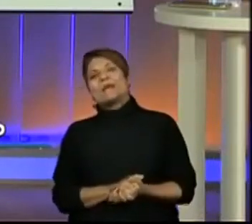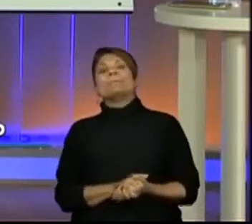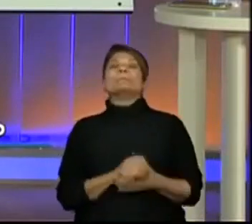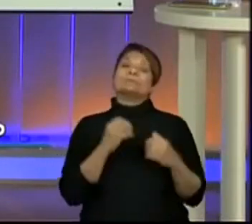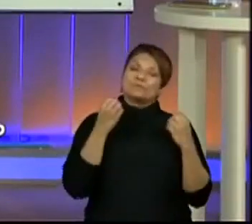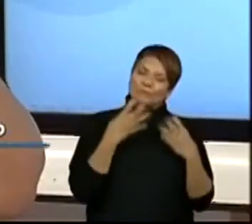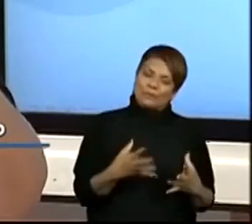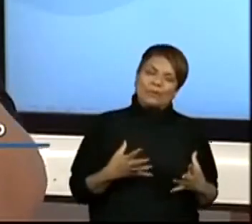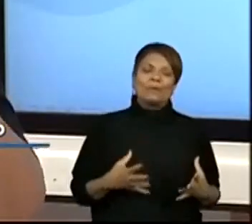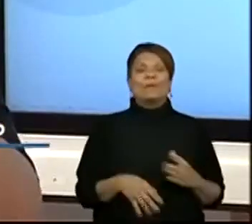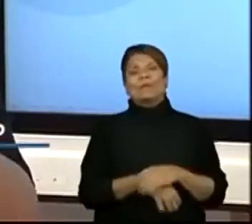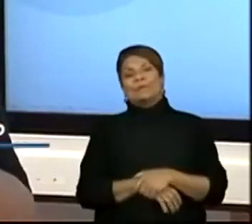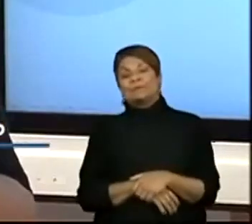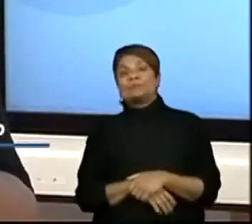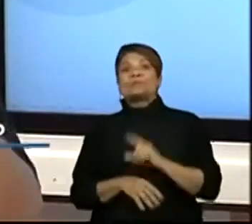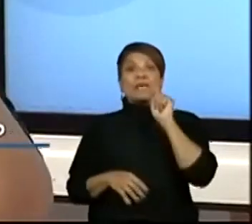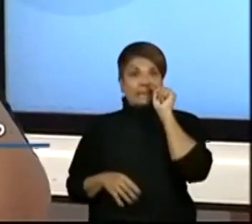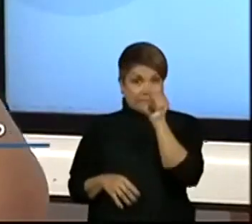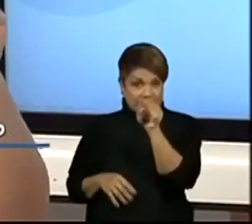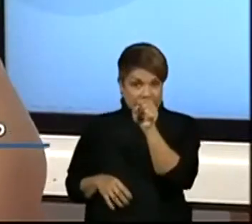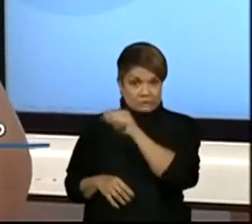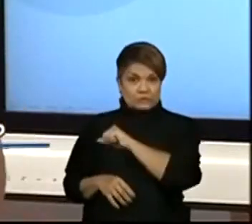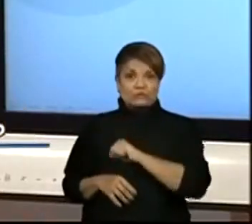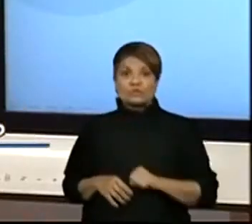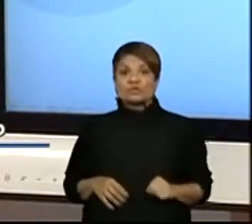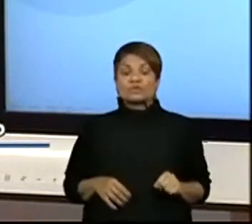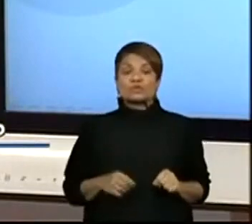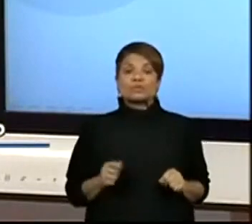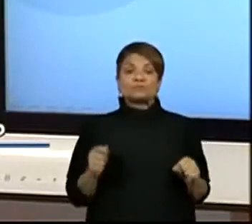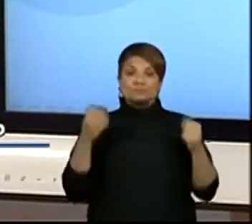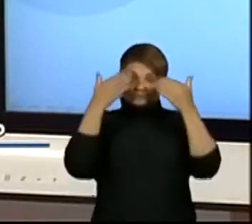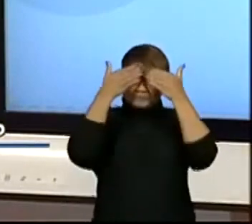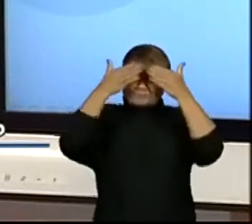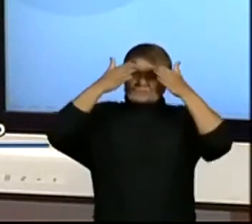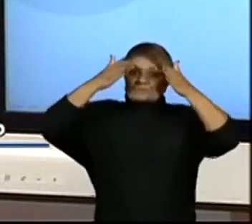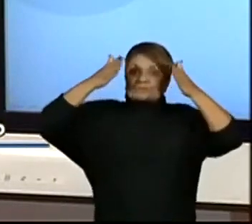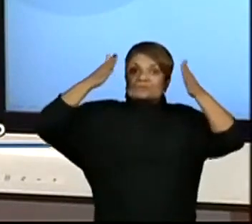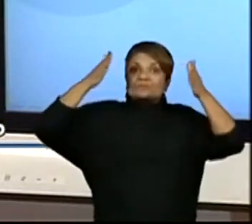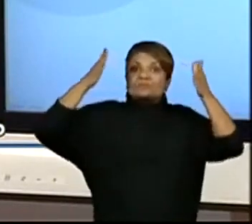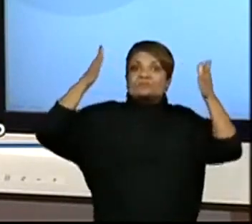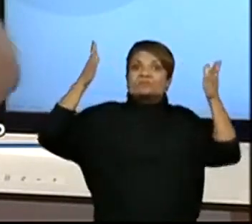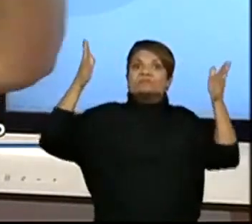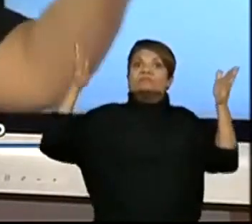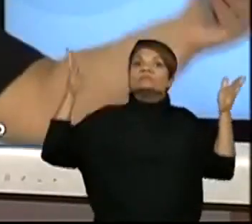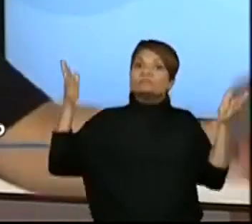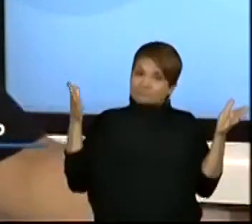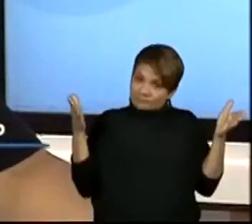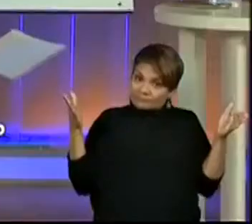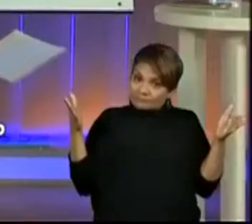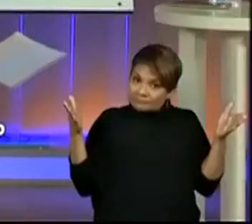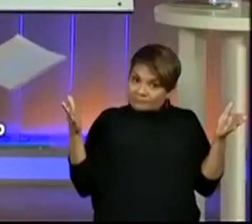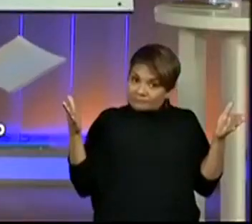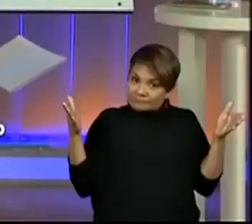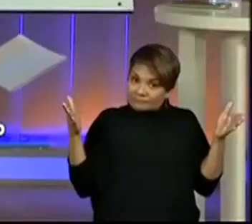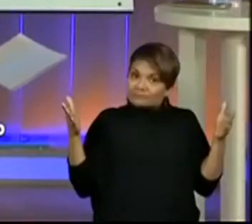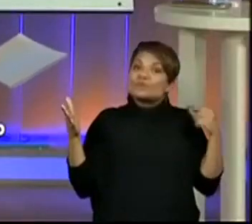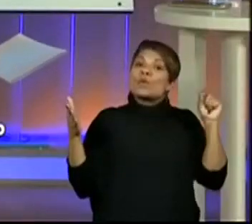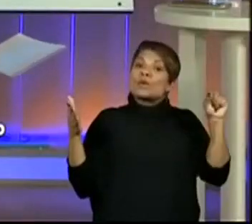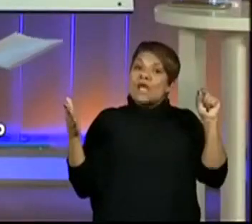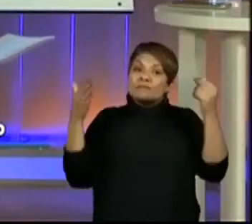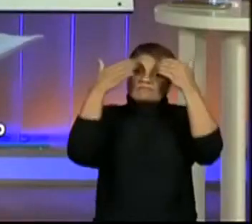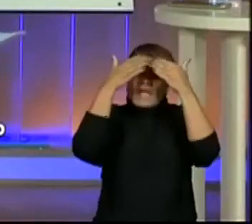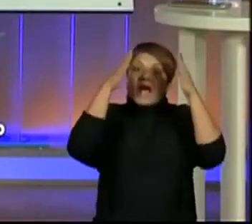ano. E isso ampliará o nosso... E aí?